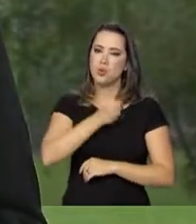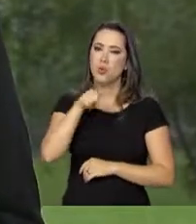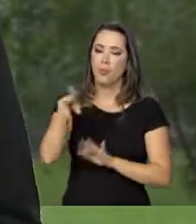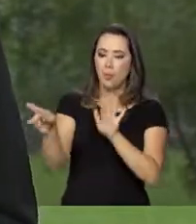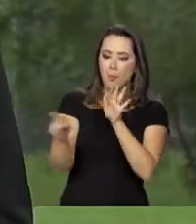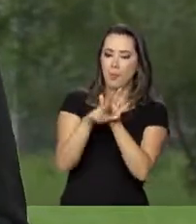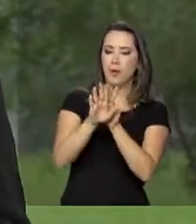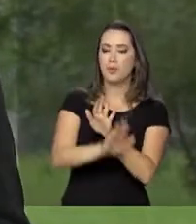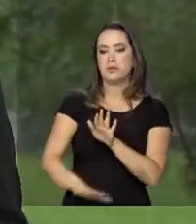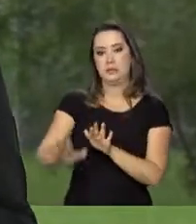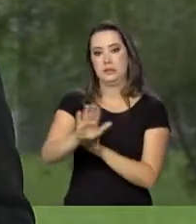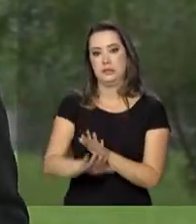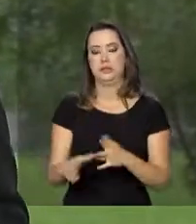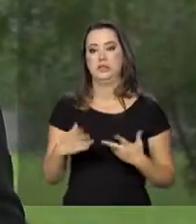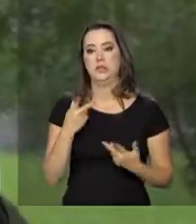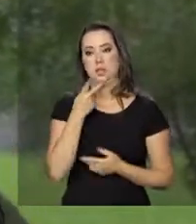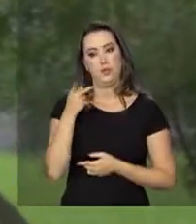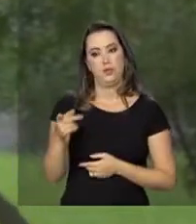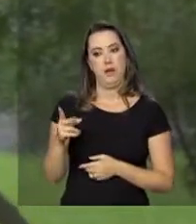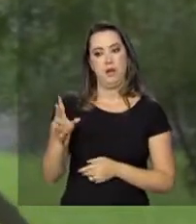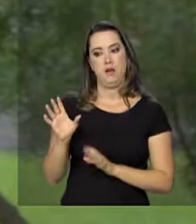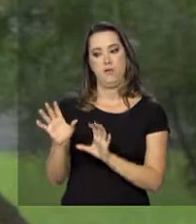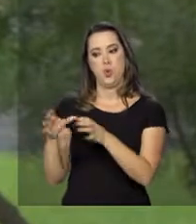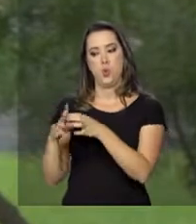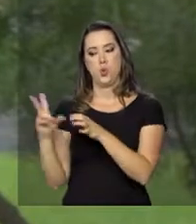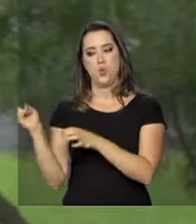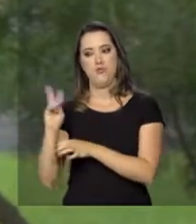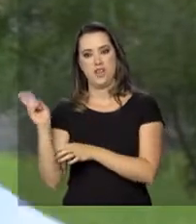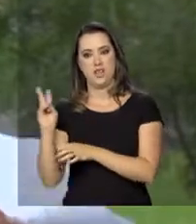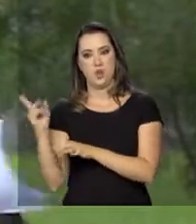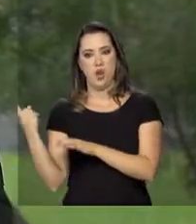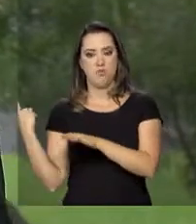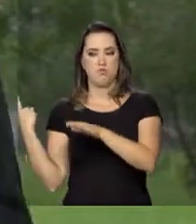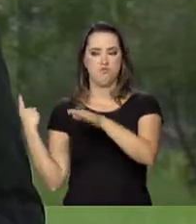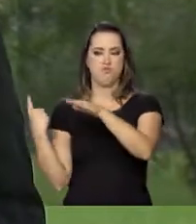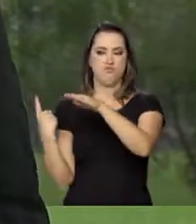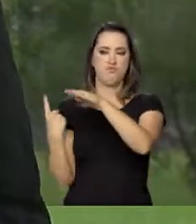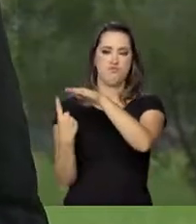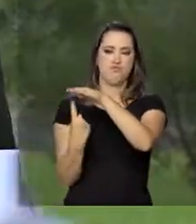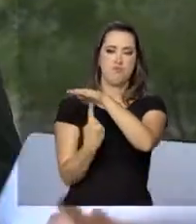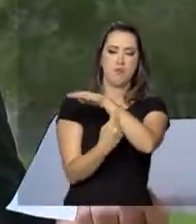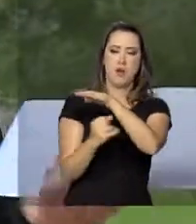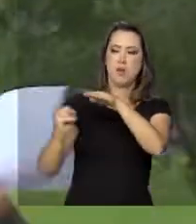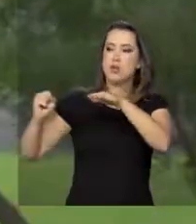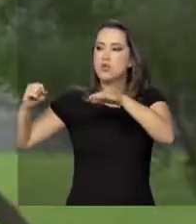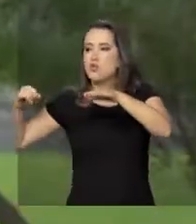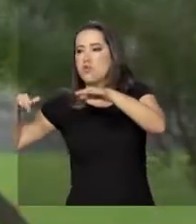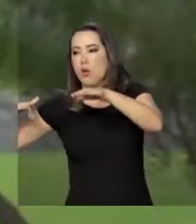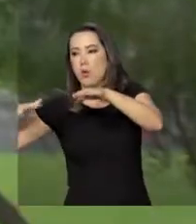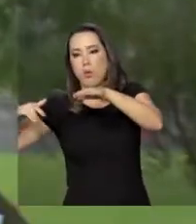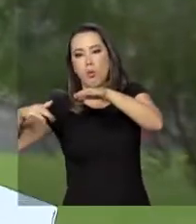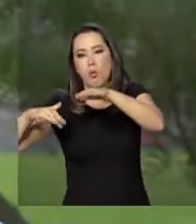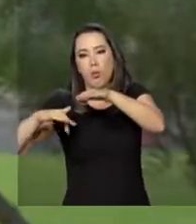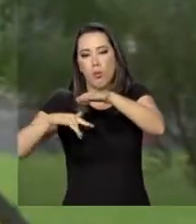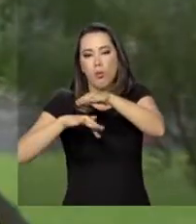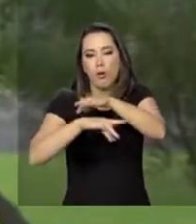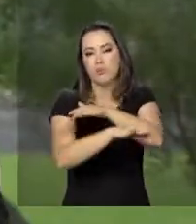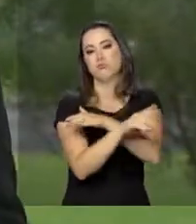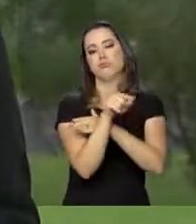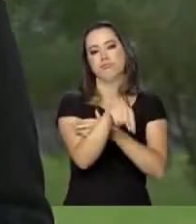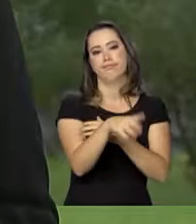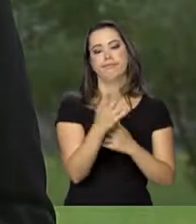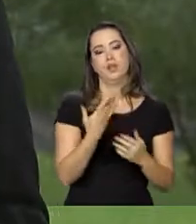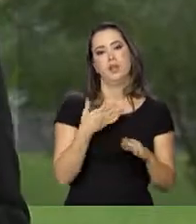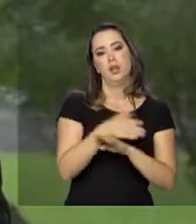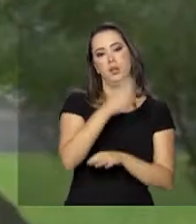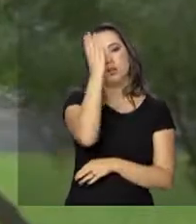aqui do Brasil, Roberto, com relação ao caso dos migrantes venezuelanos que entram, que vêm do país vizinho e entram especialmente